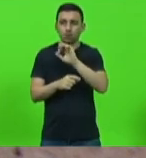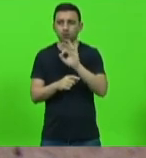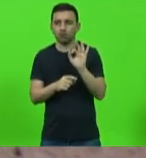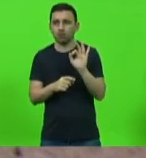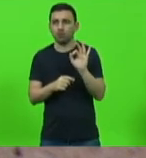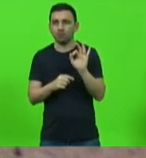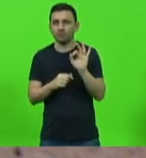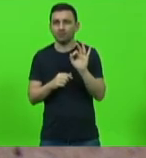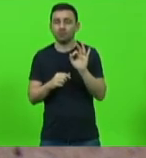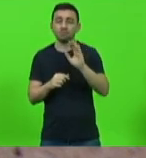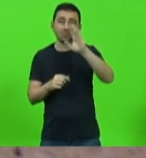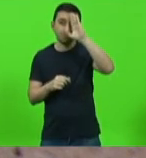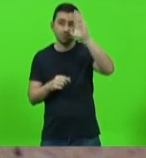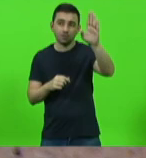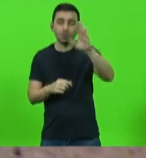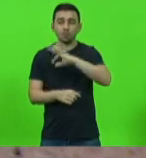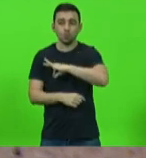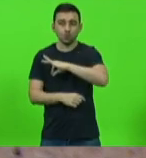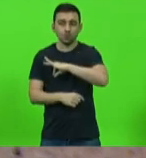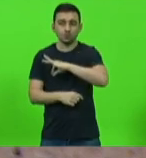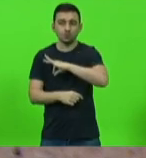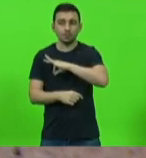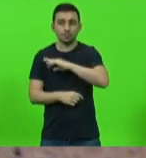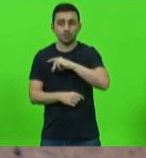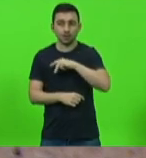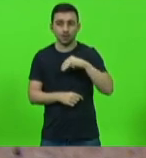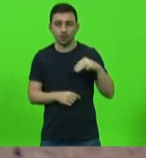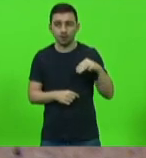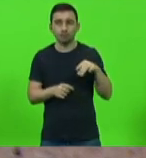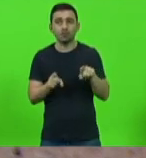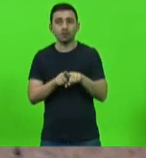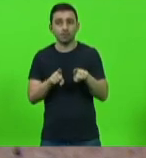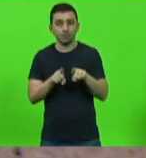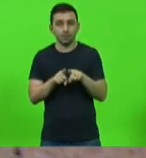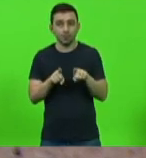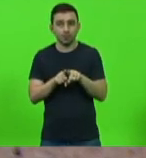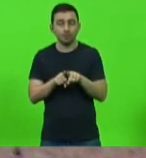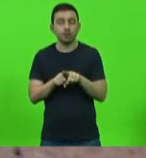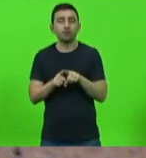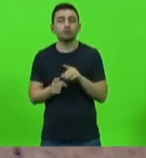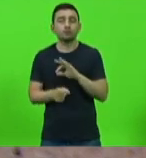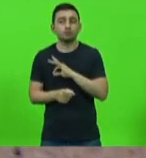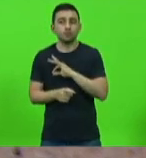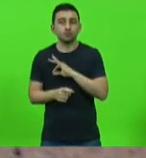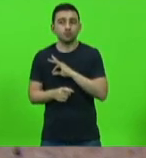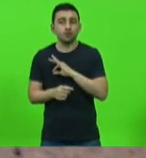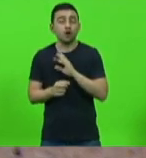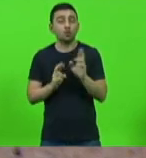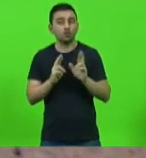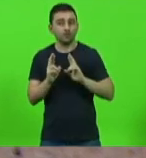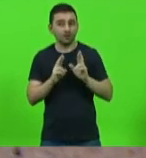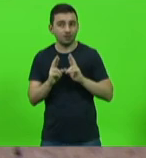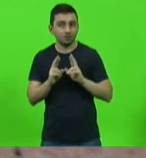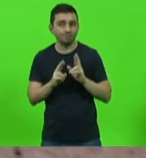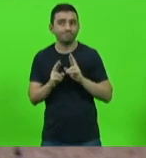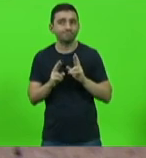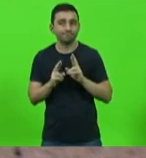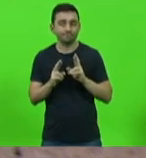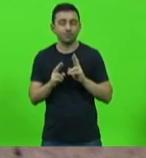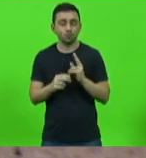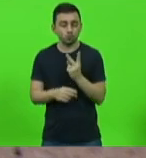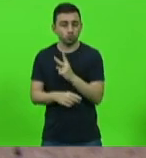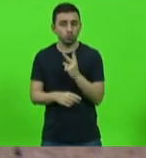da Polícia Militar e da Polícia Militar Rodoviária. Esses dois